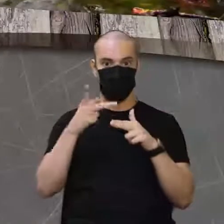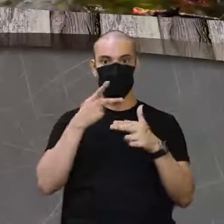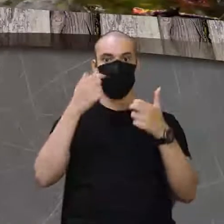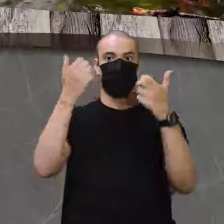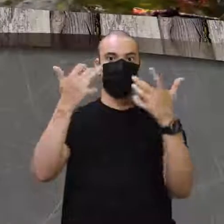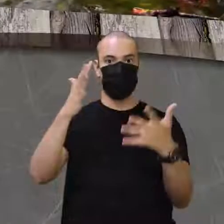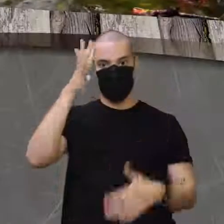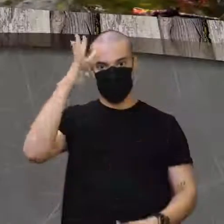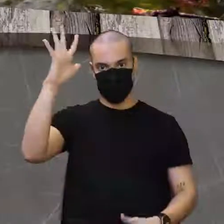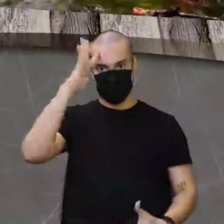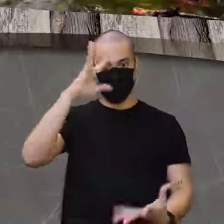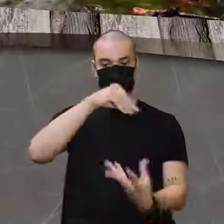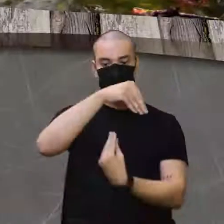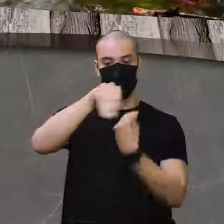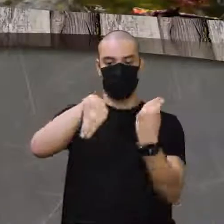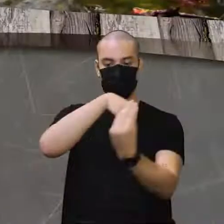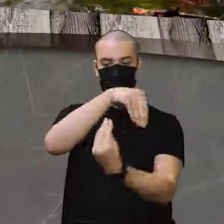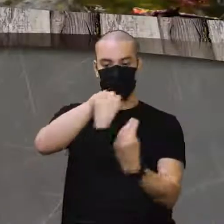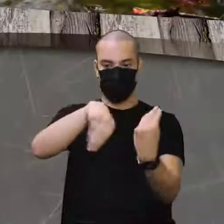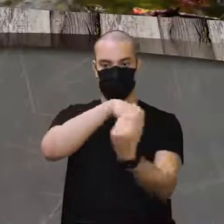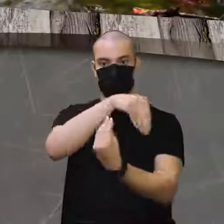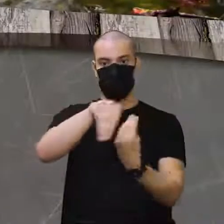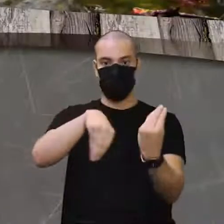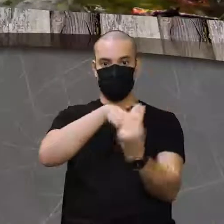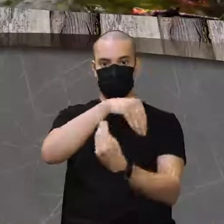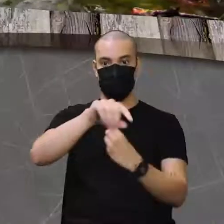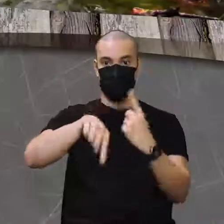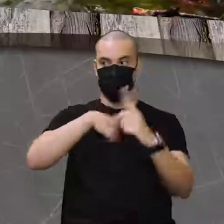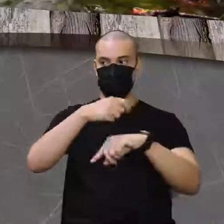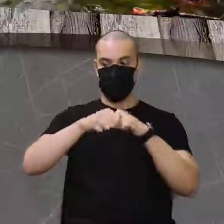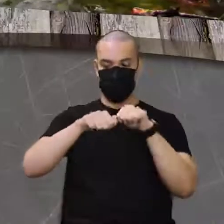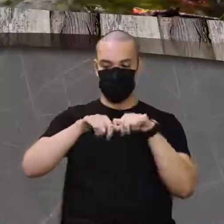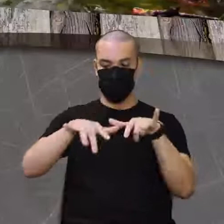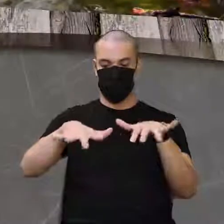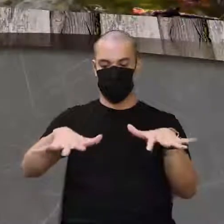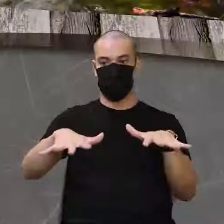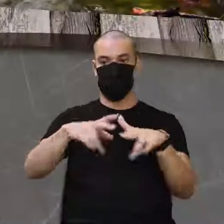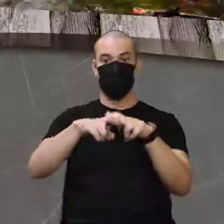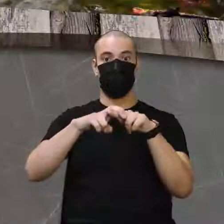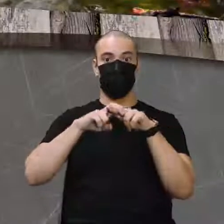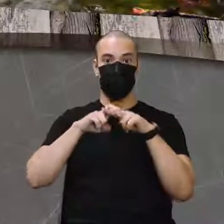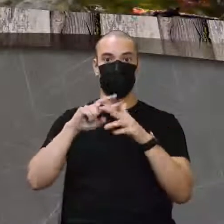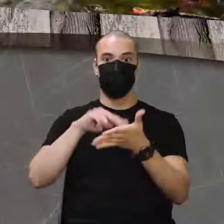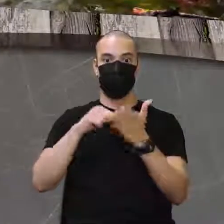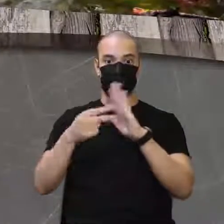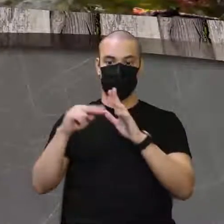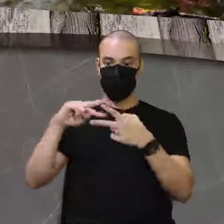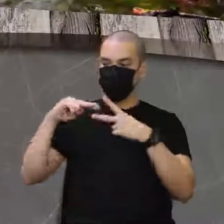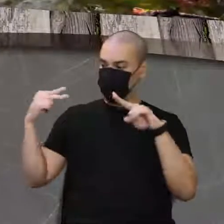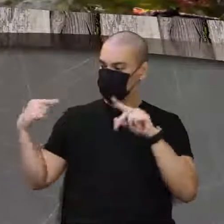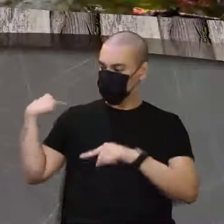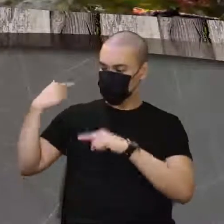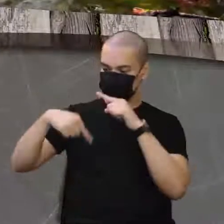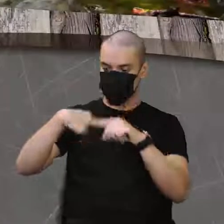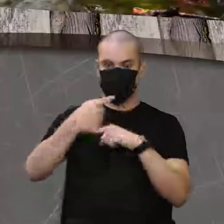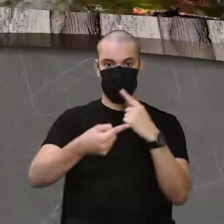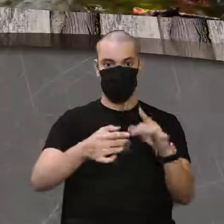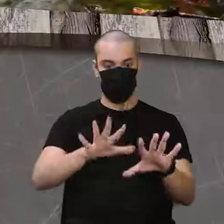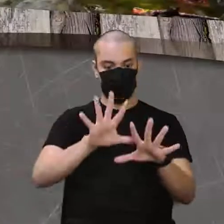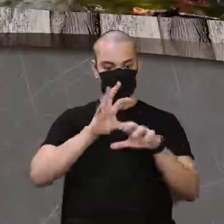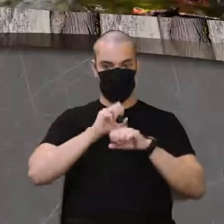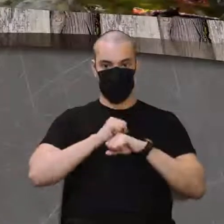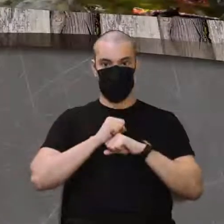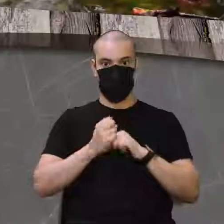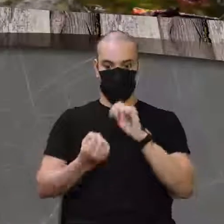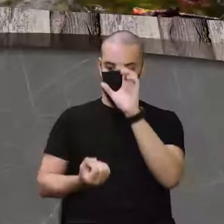a teoria da mistura, elas eram misturadas e eram transmitidas. Por isso, a herança de caracteres adquiridos